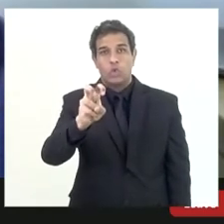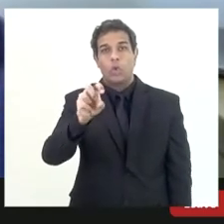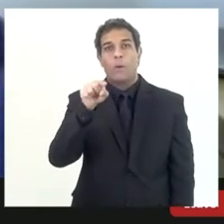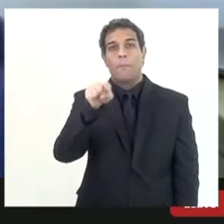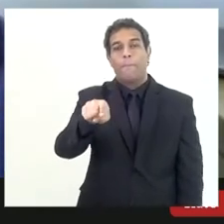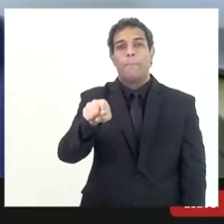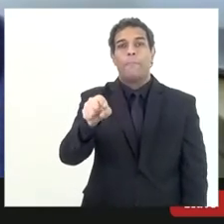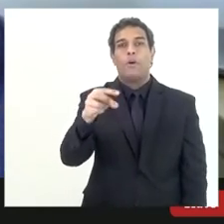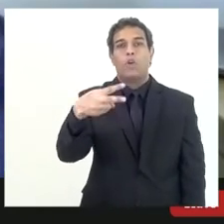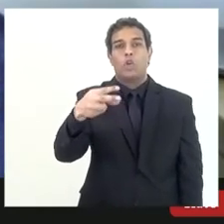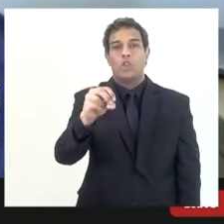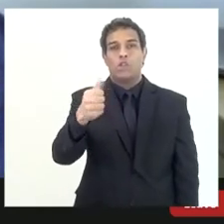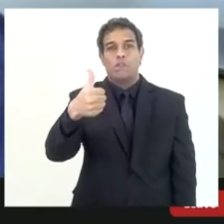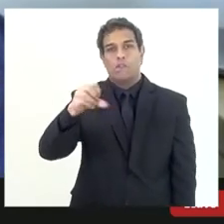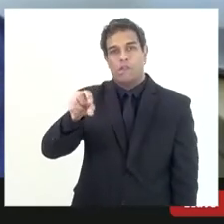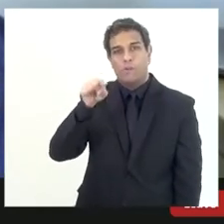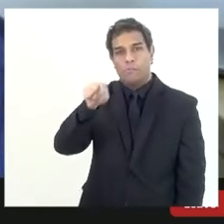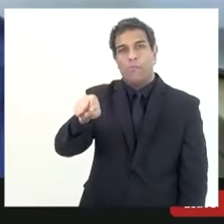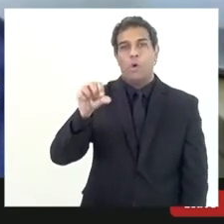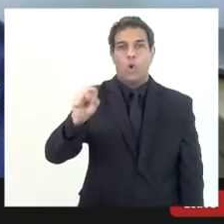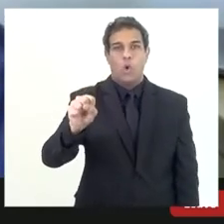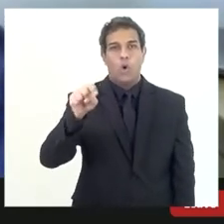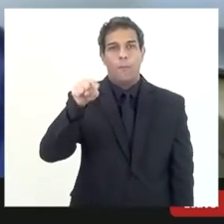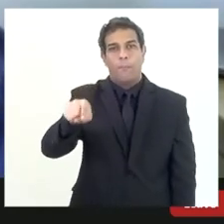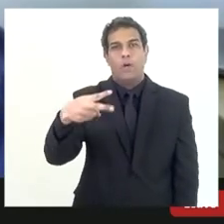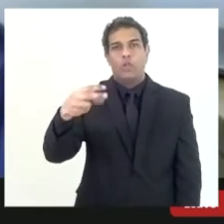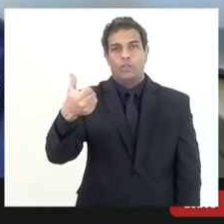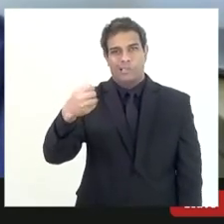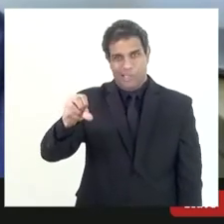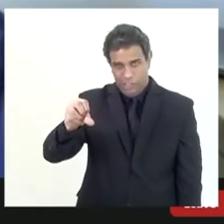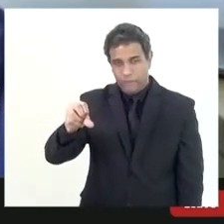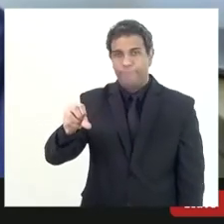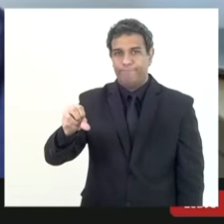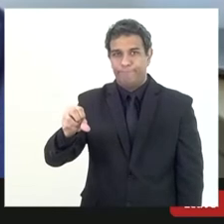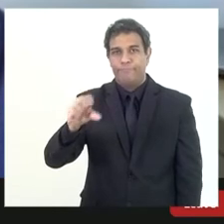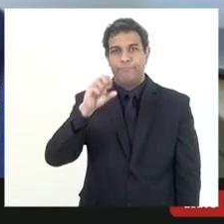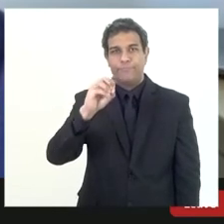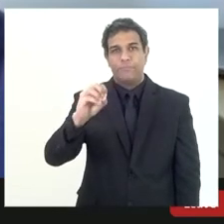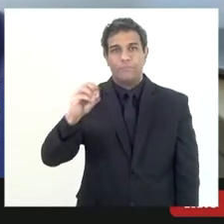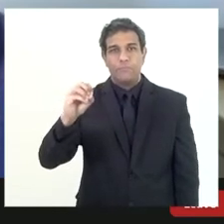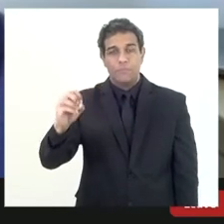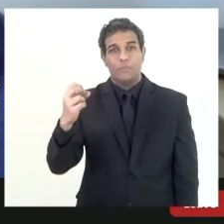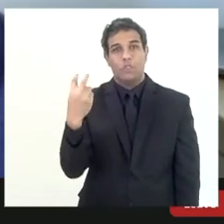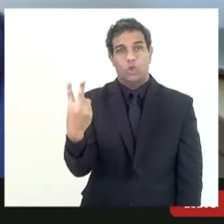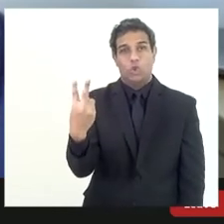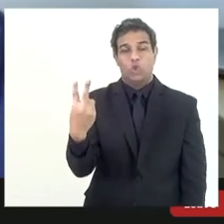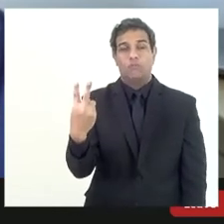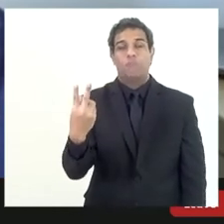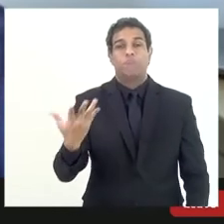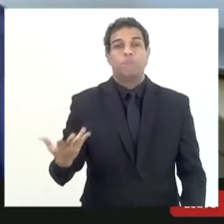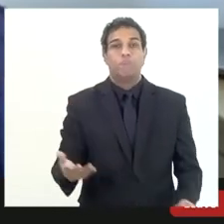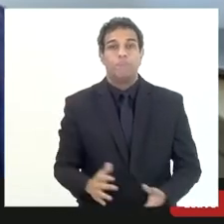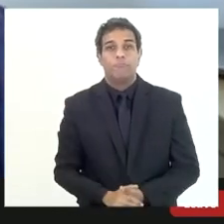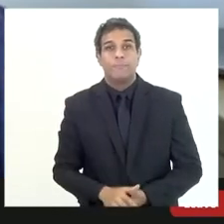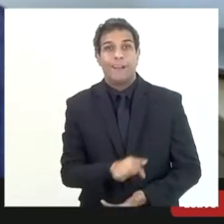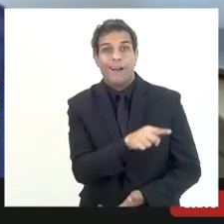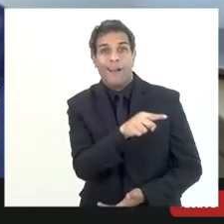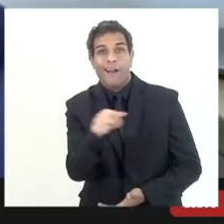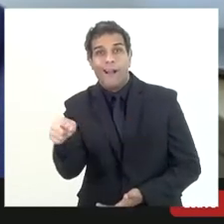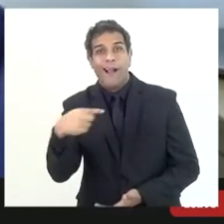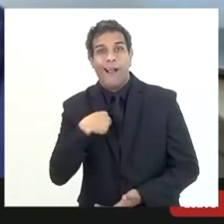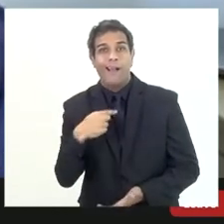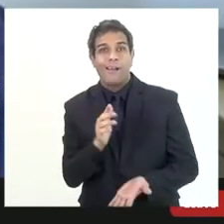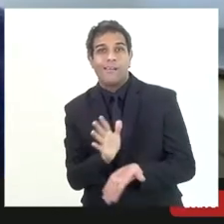.2019 08 019 0000 40 40 foi relator